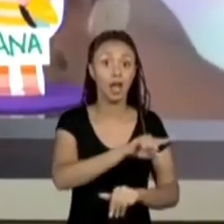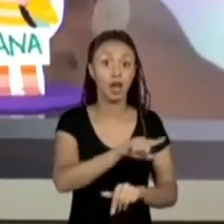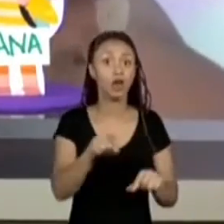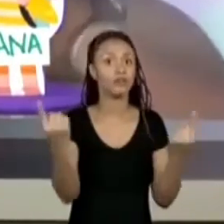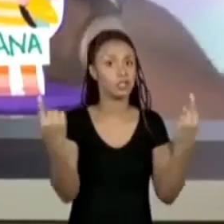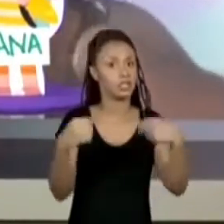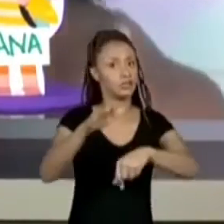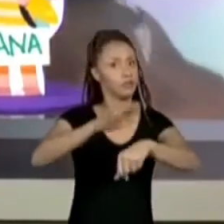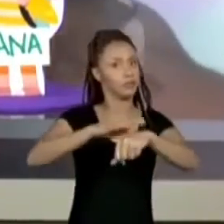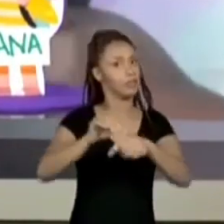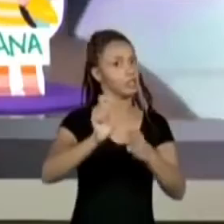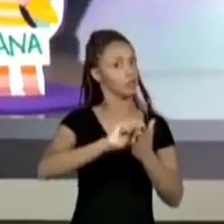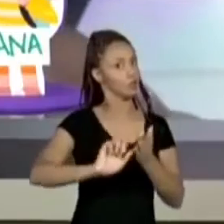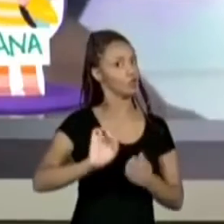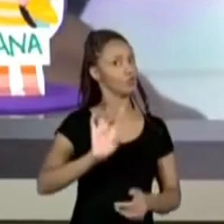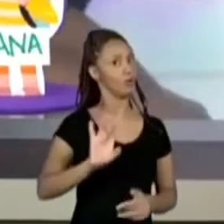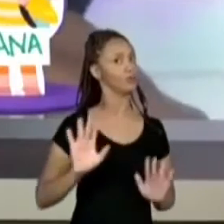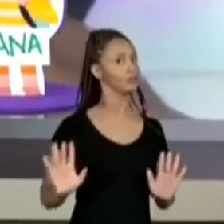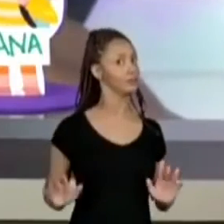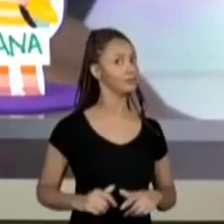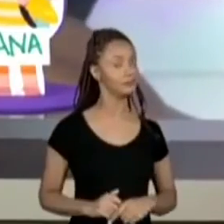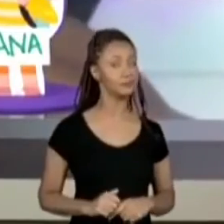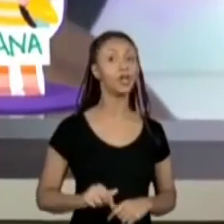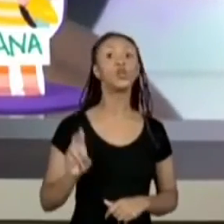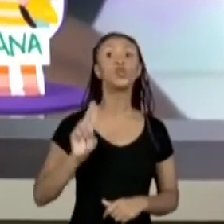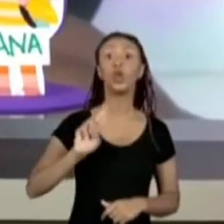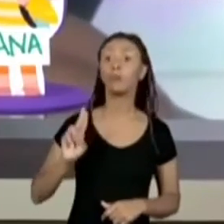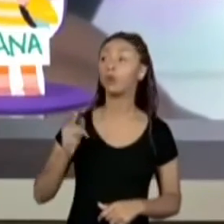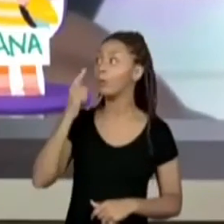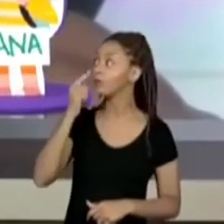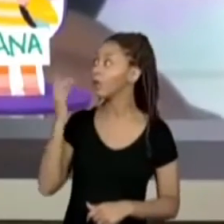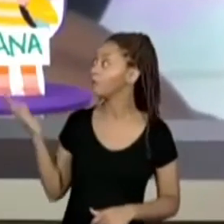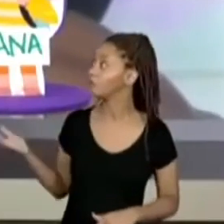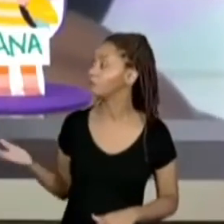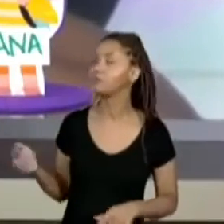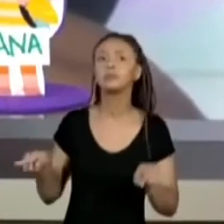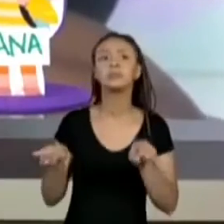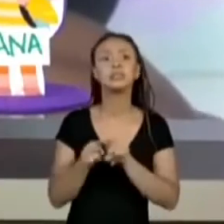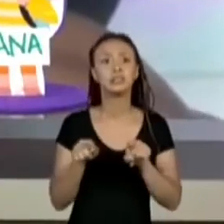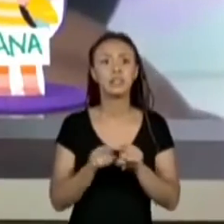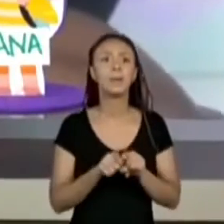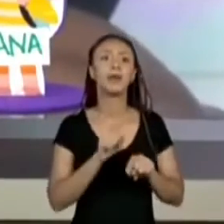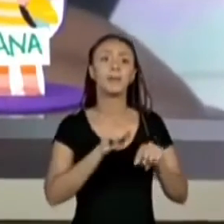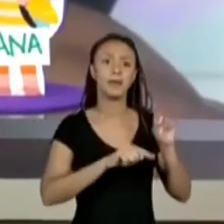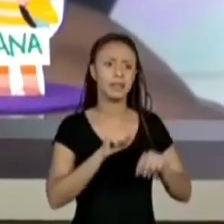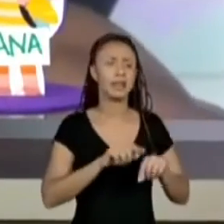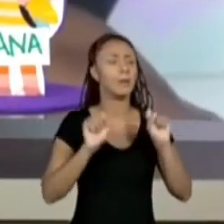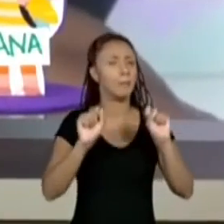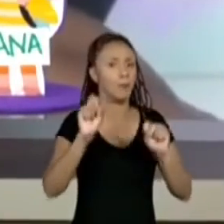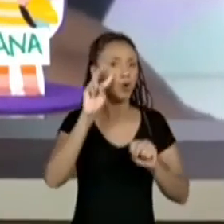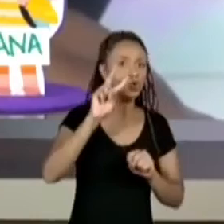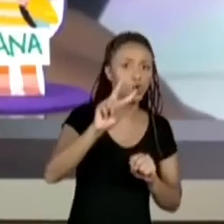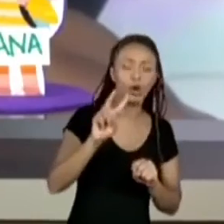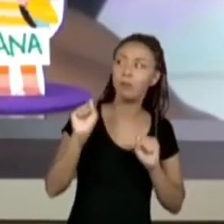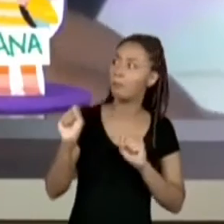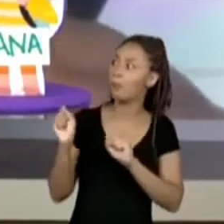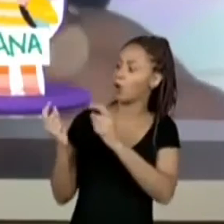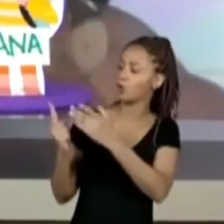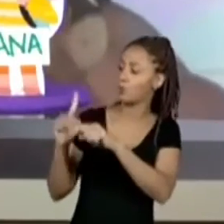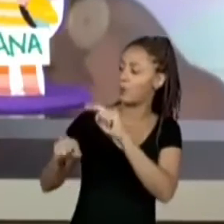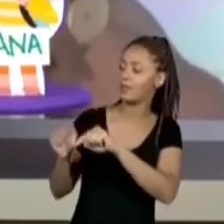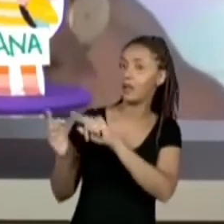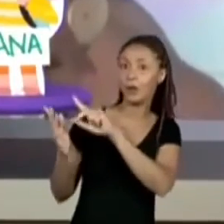para vocês escreverem sozinhos, tá? Os nomes estão escritos no material ou aqui na telinha. Vocês podem olhar. Tá bom?